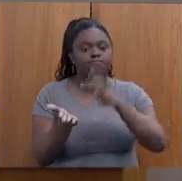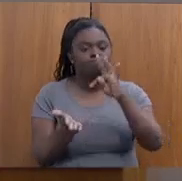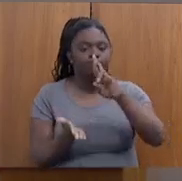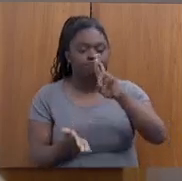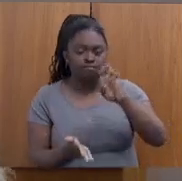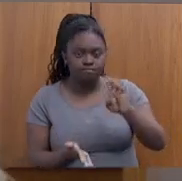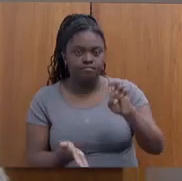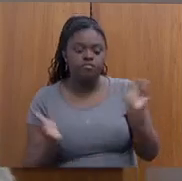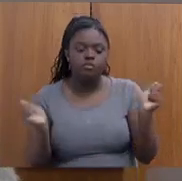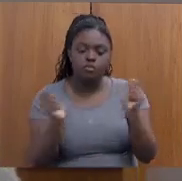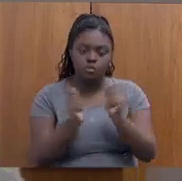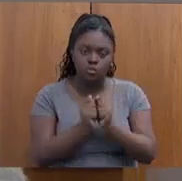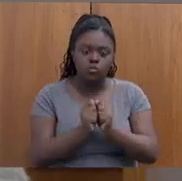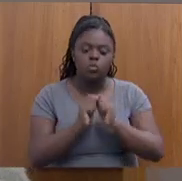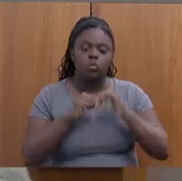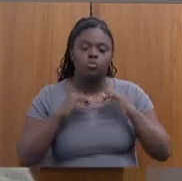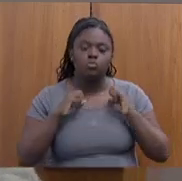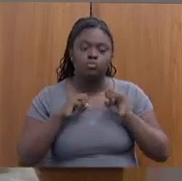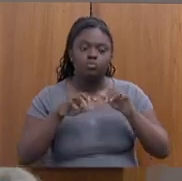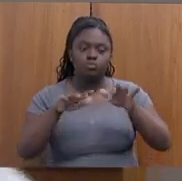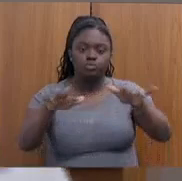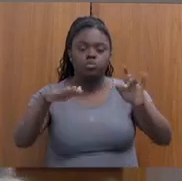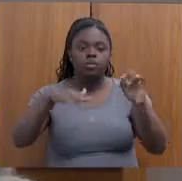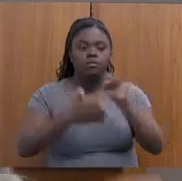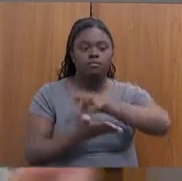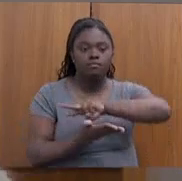ampliado em várias outras instituições.